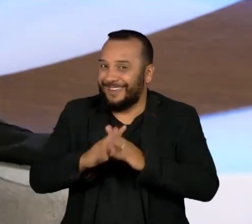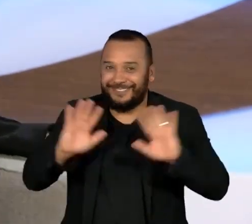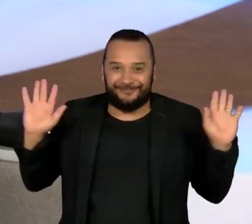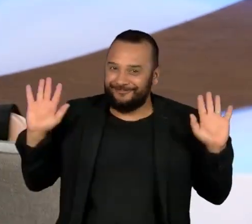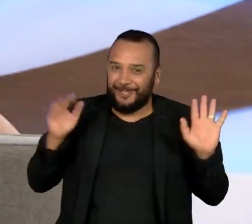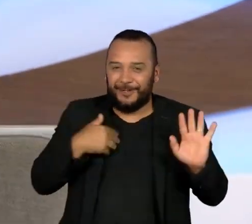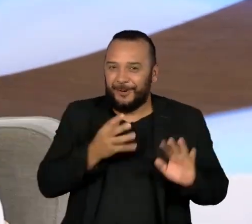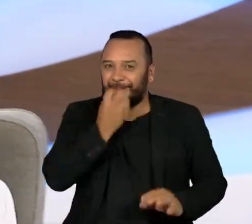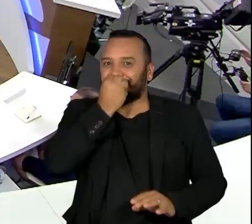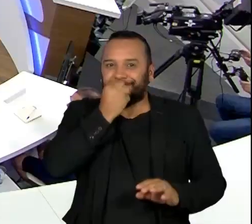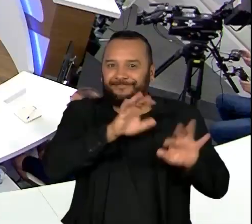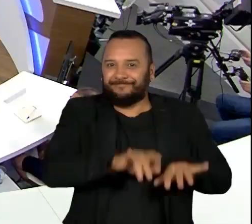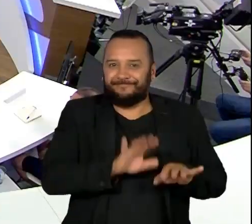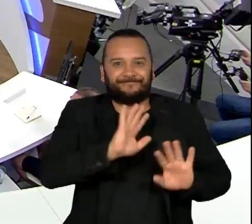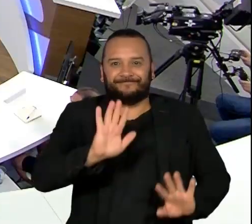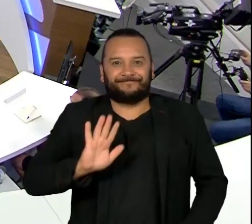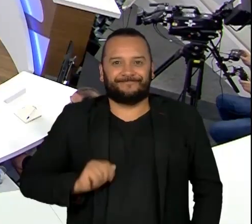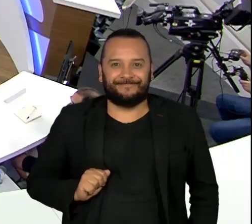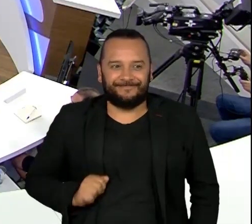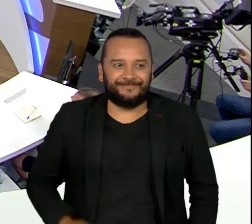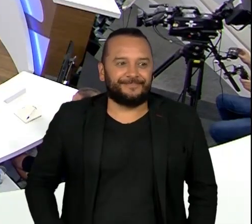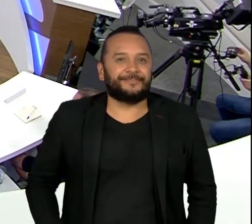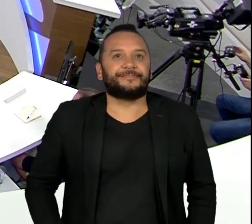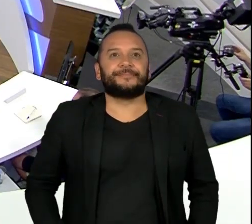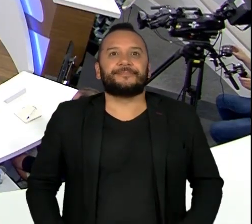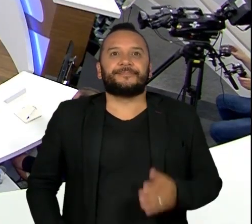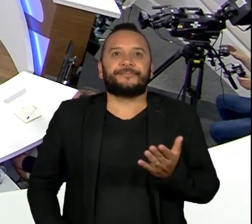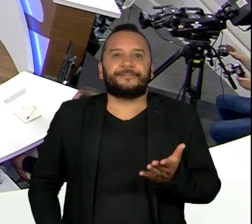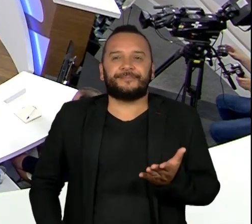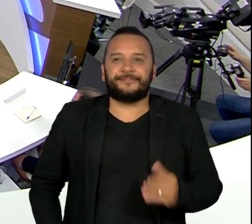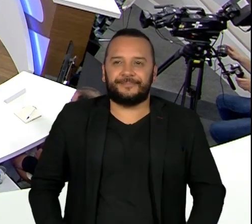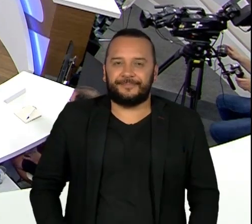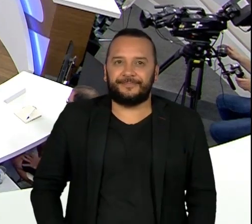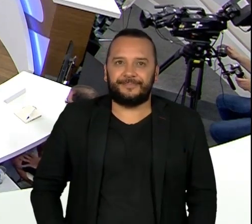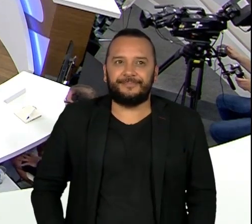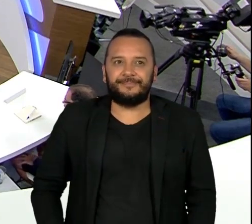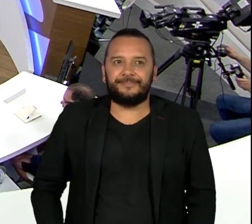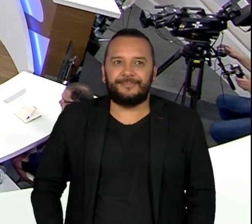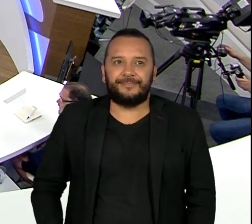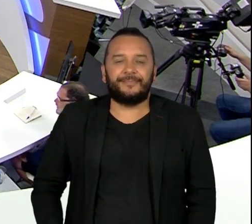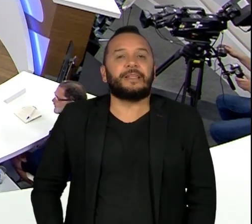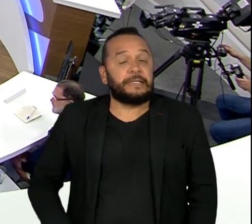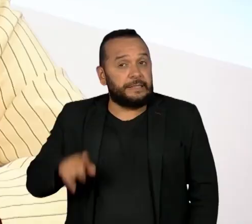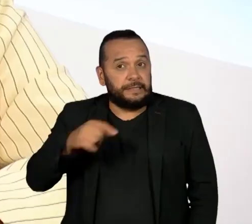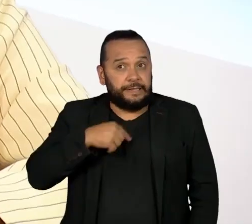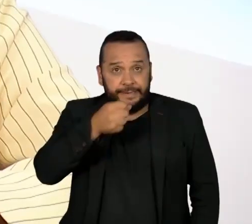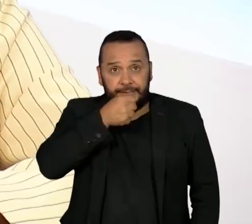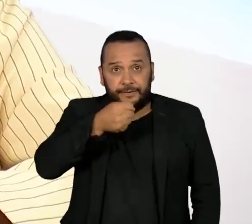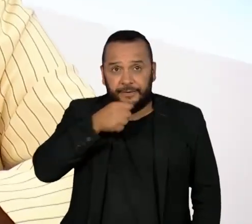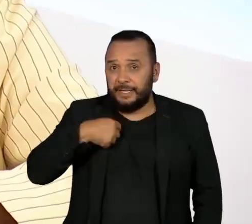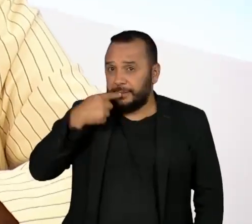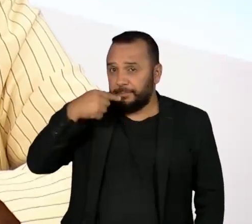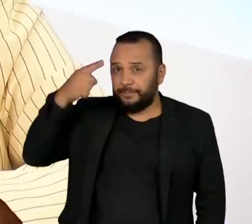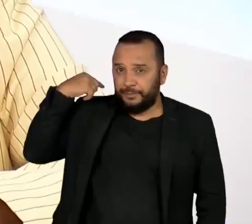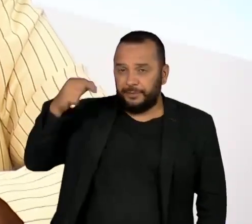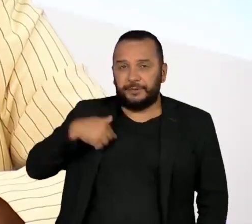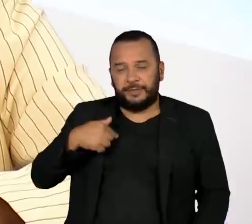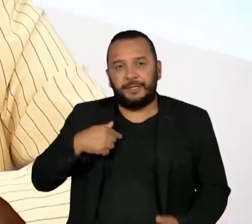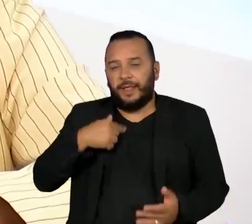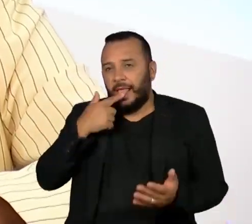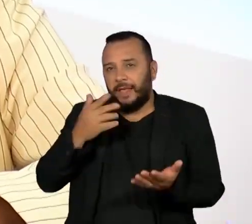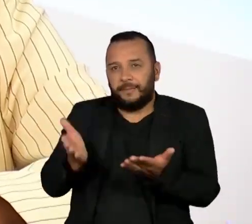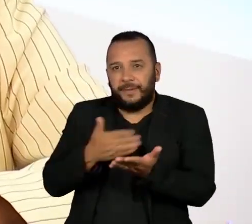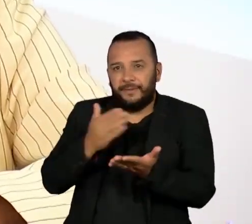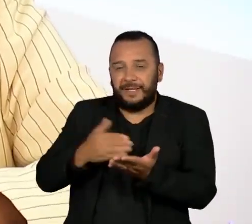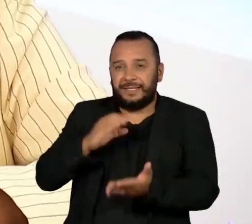Laís. Fernanda. Oi, deixa eu dar a volta aqui. Em uma entrevista recente para a revista Cláudia, do